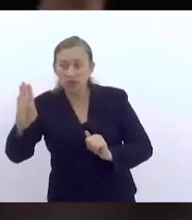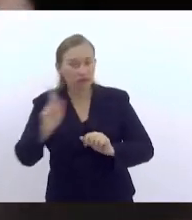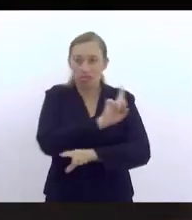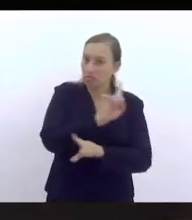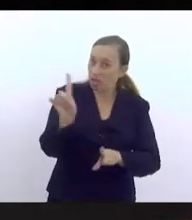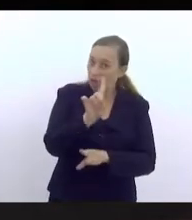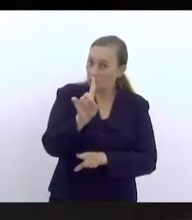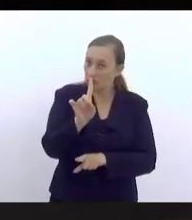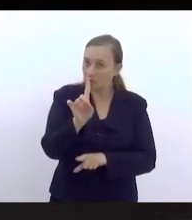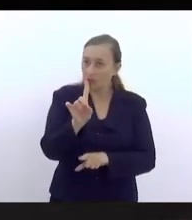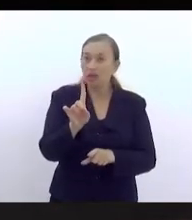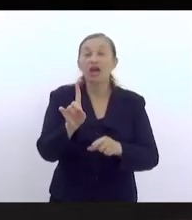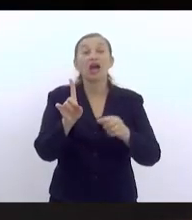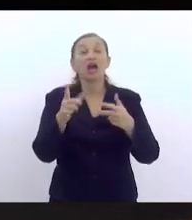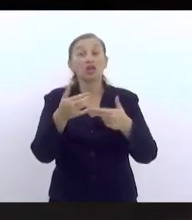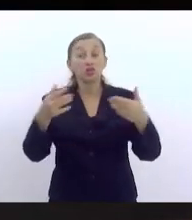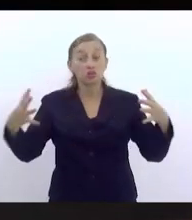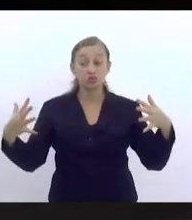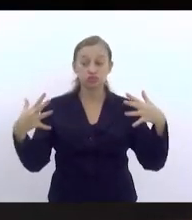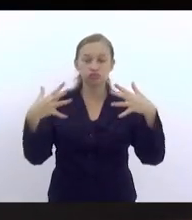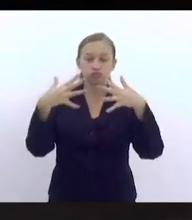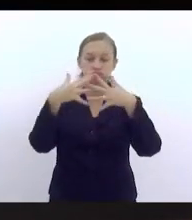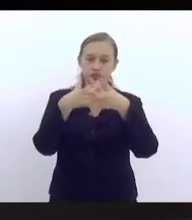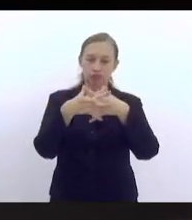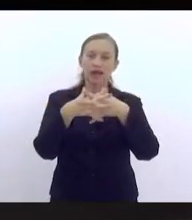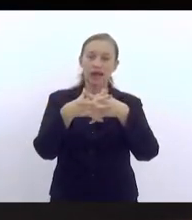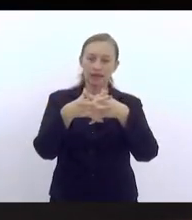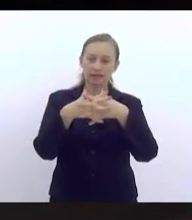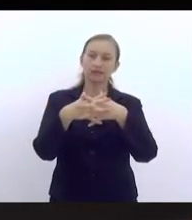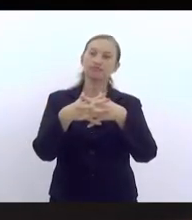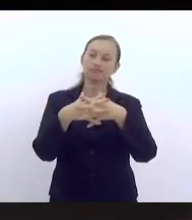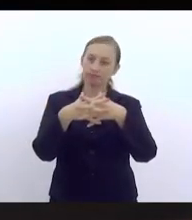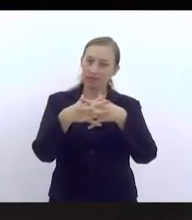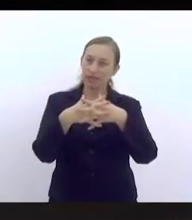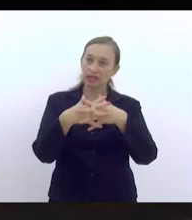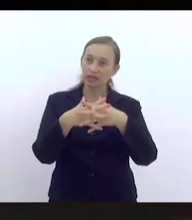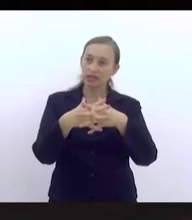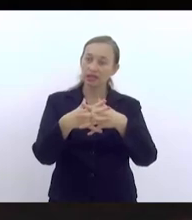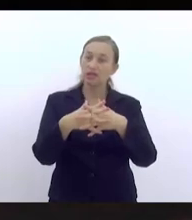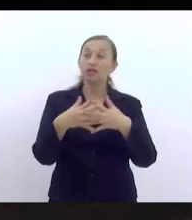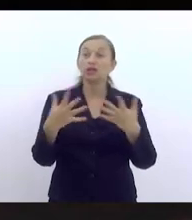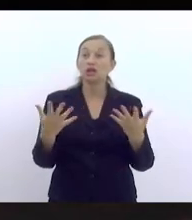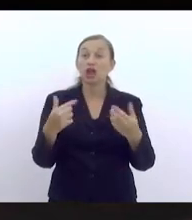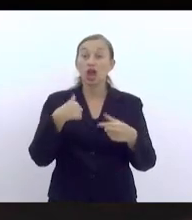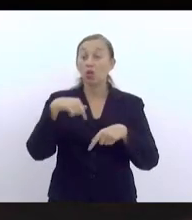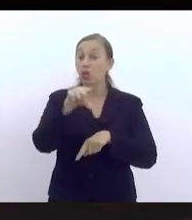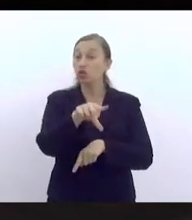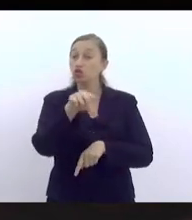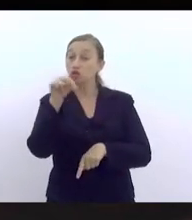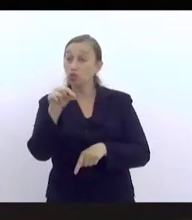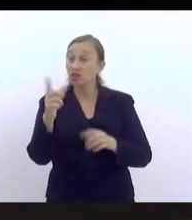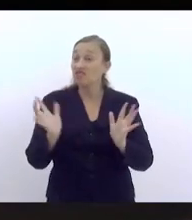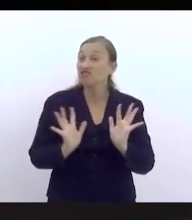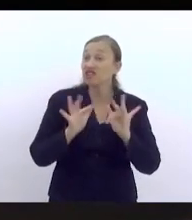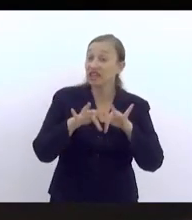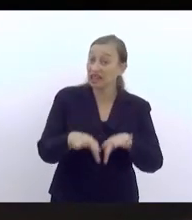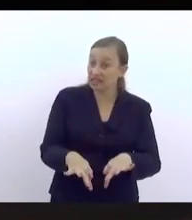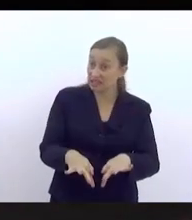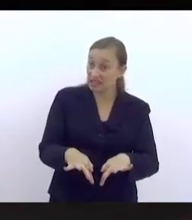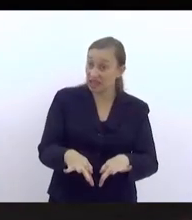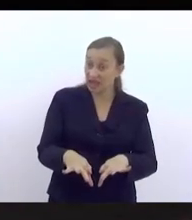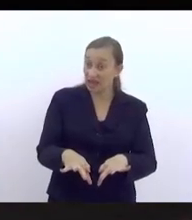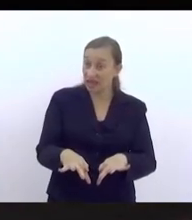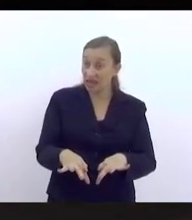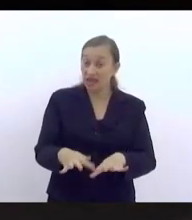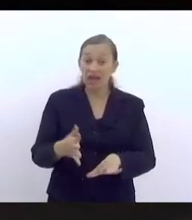Não. Essas coisas são concomitantes. E não é à toa que eu escolhi fechar a